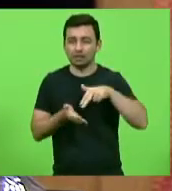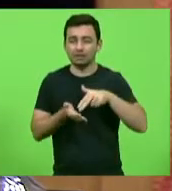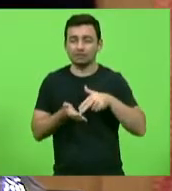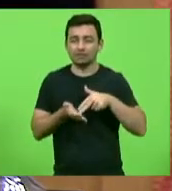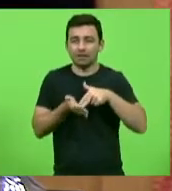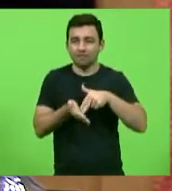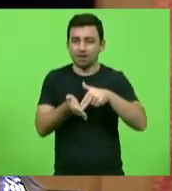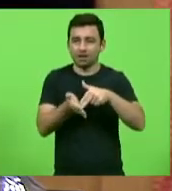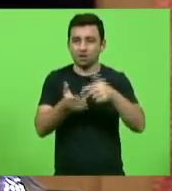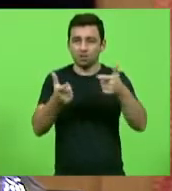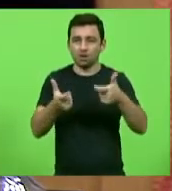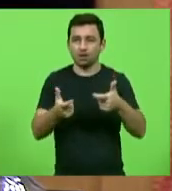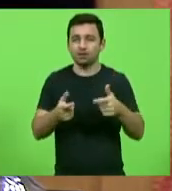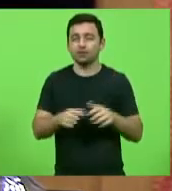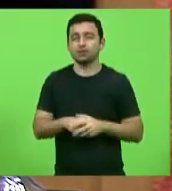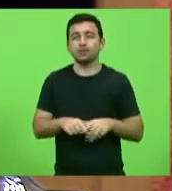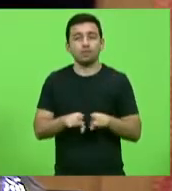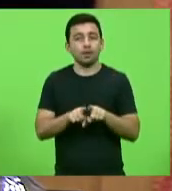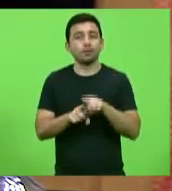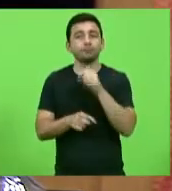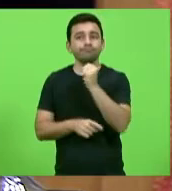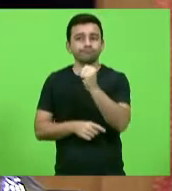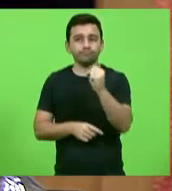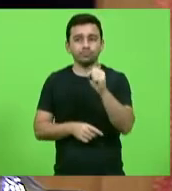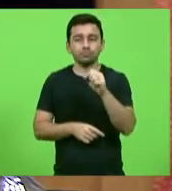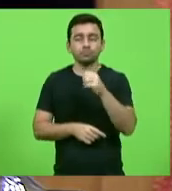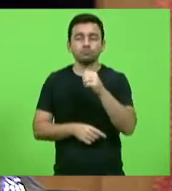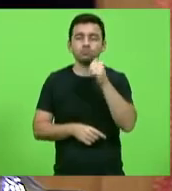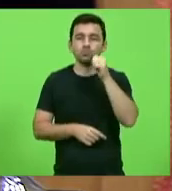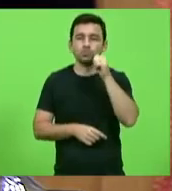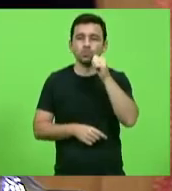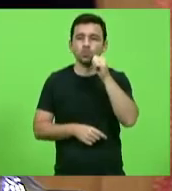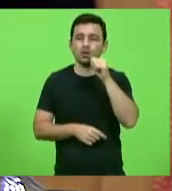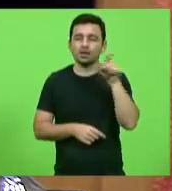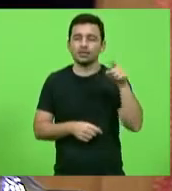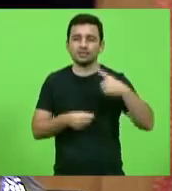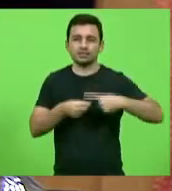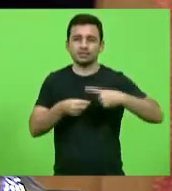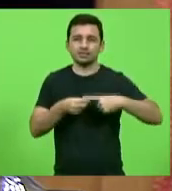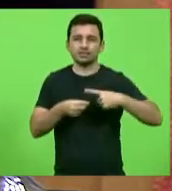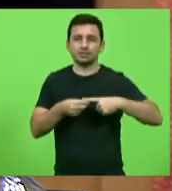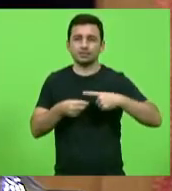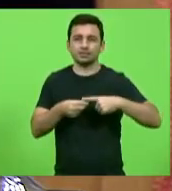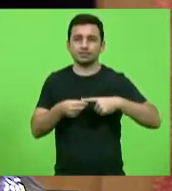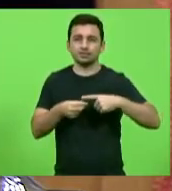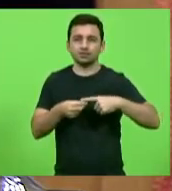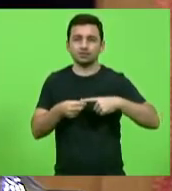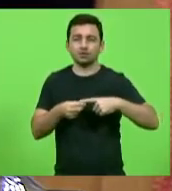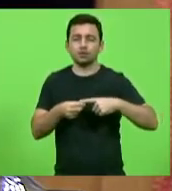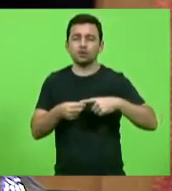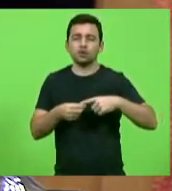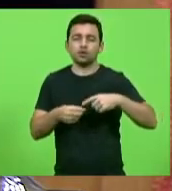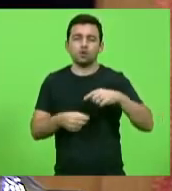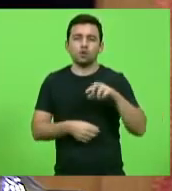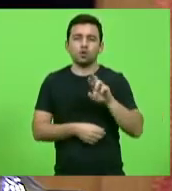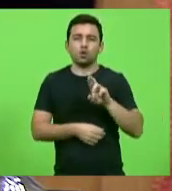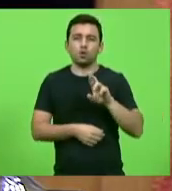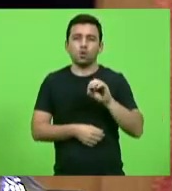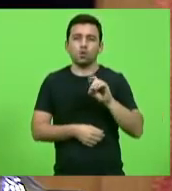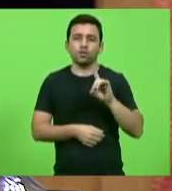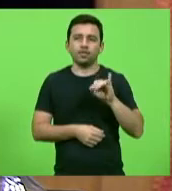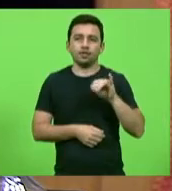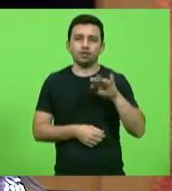e também àquele feminicídio ocorrido lá no município de Rodeio, no Vale do